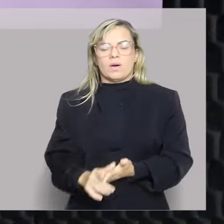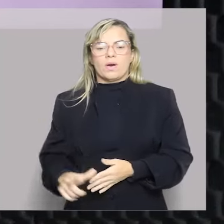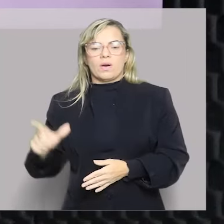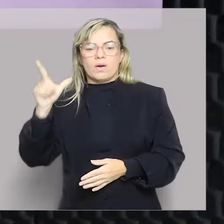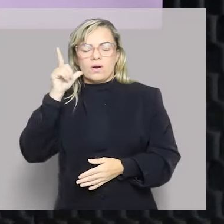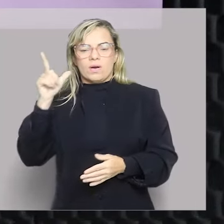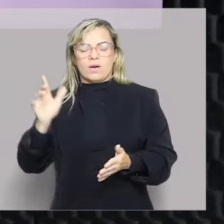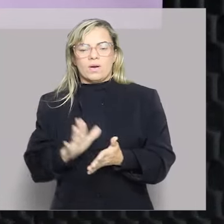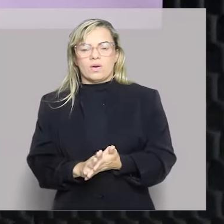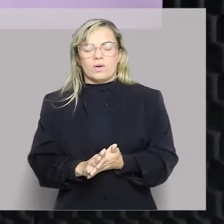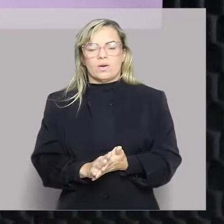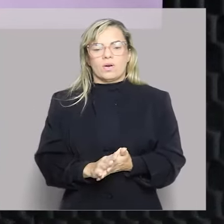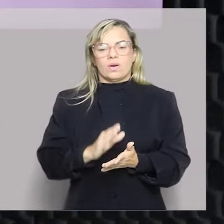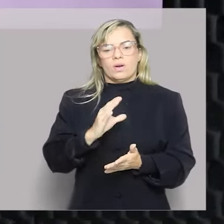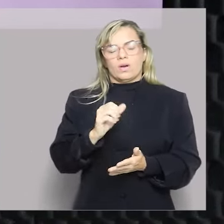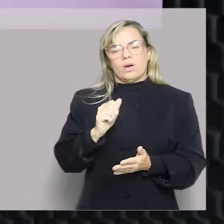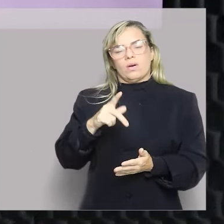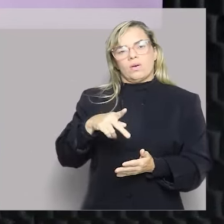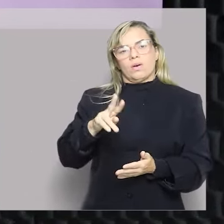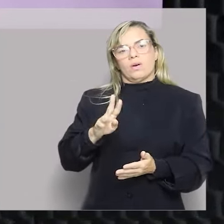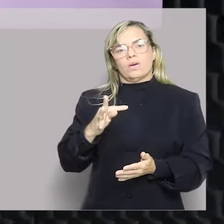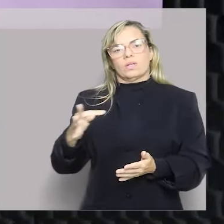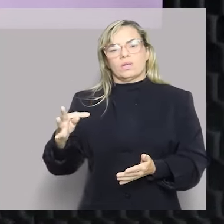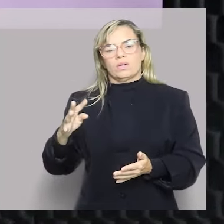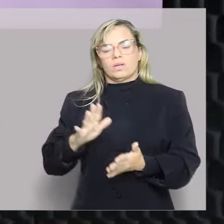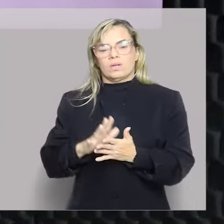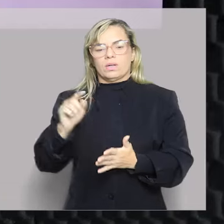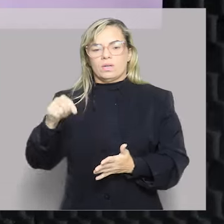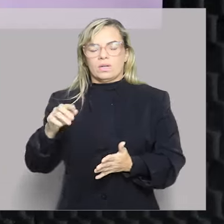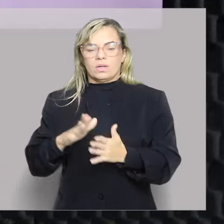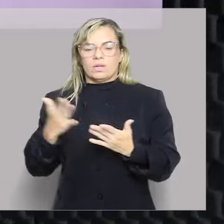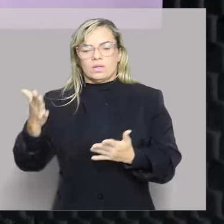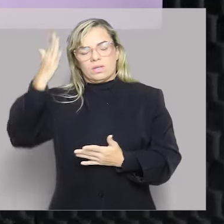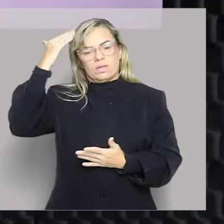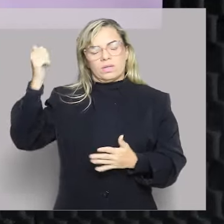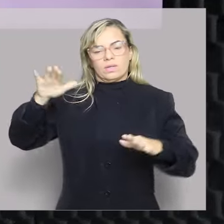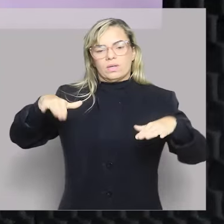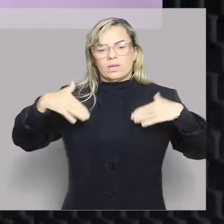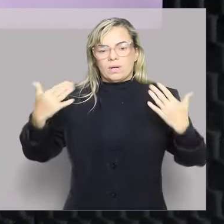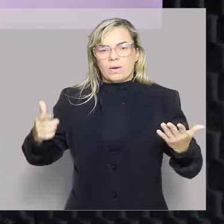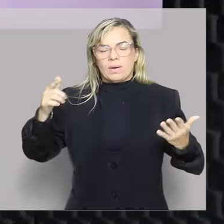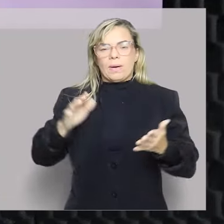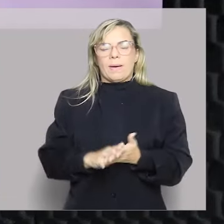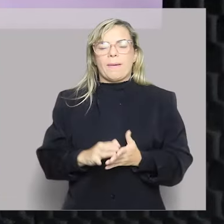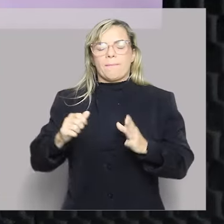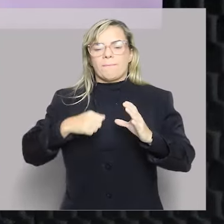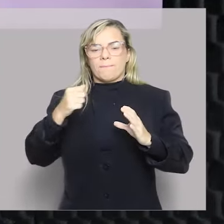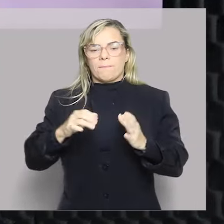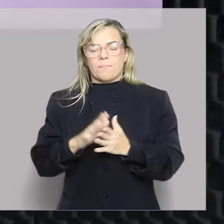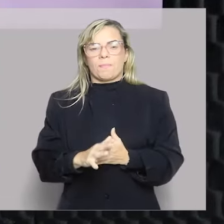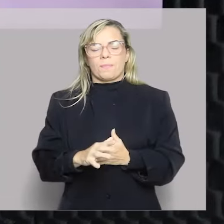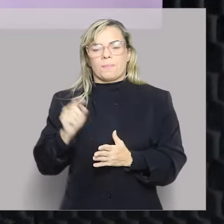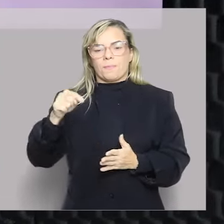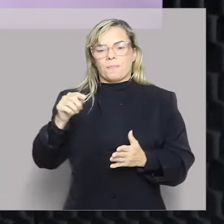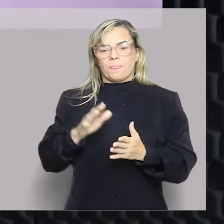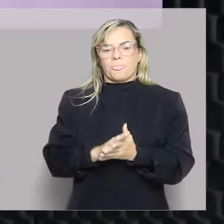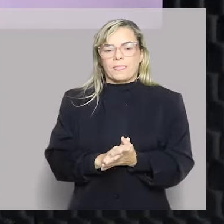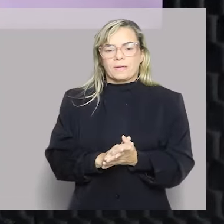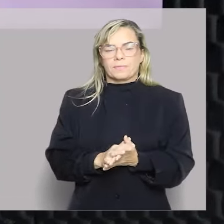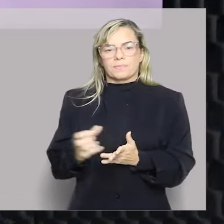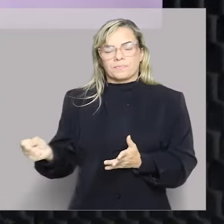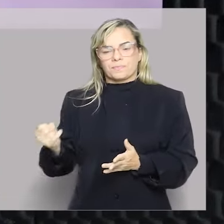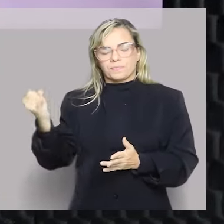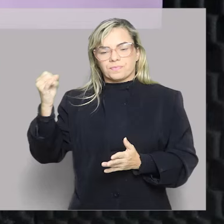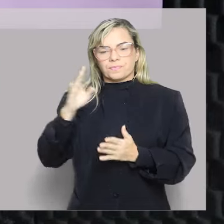-U-T. O CAPT do artigo 5º. Agora você já sabe também, você que está assistindo a gente. A cabeça do artigo